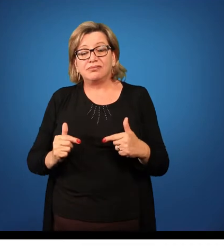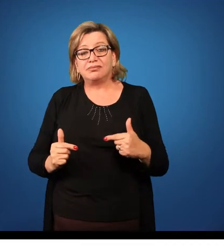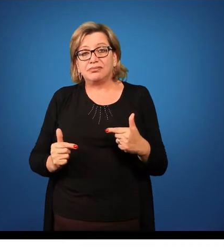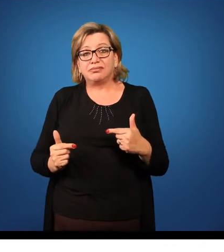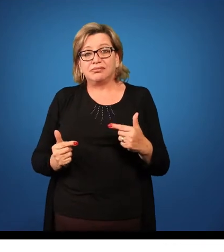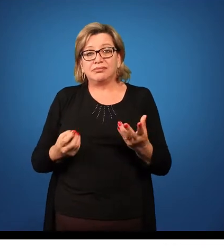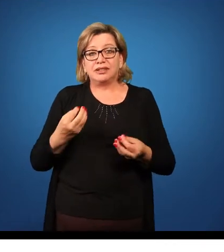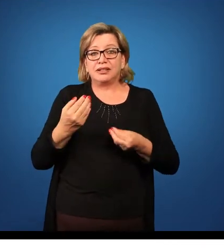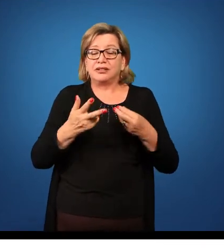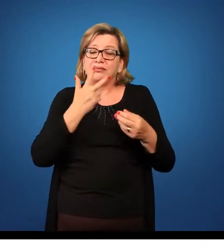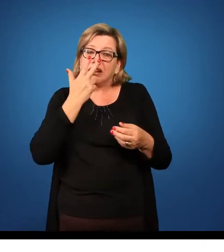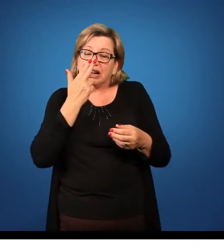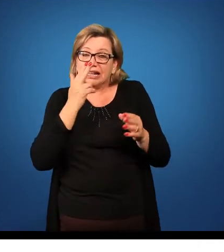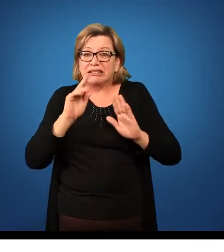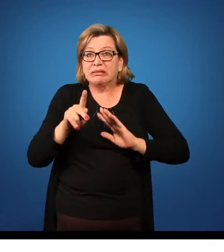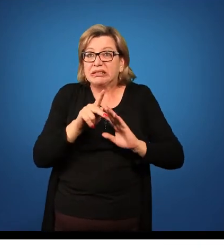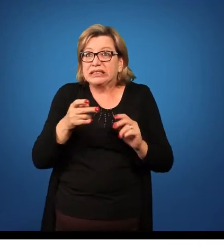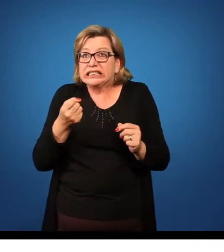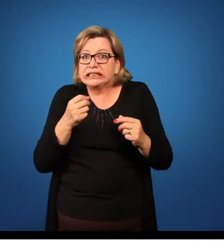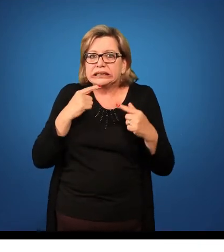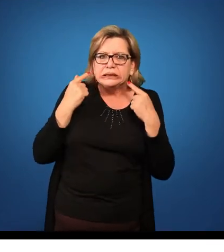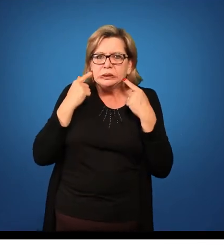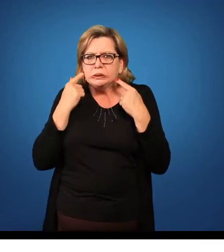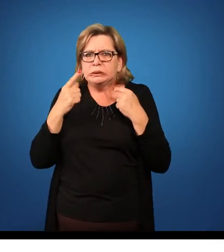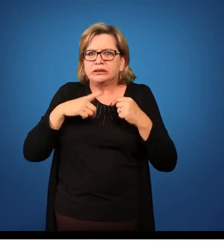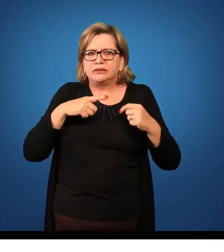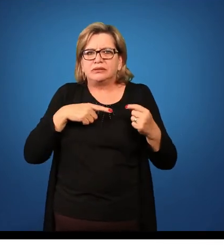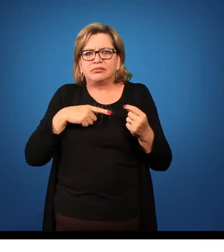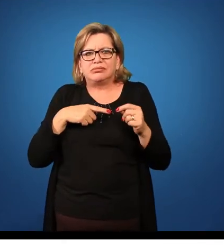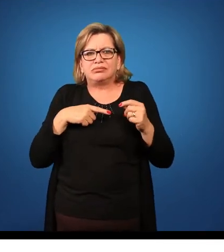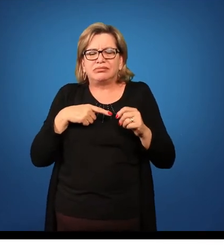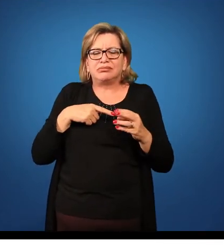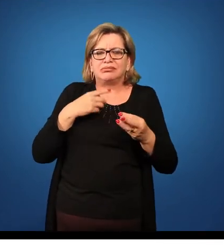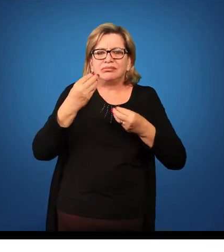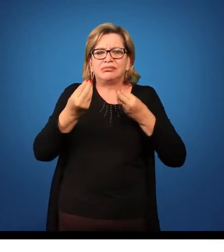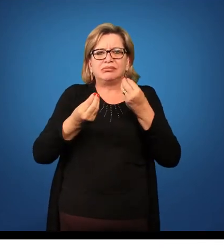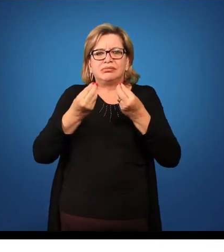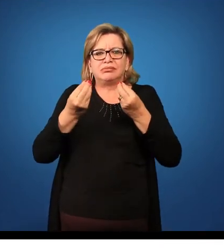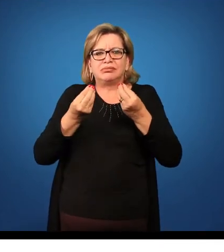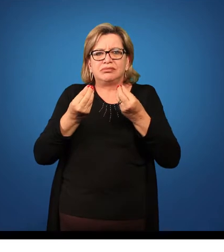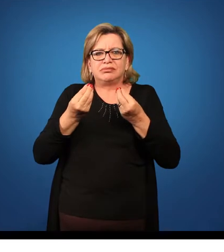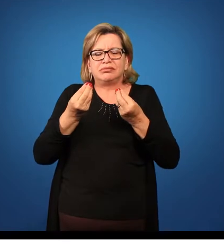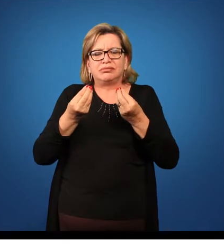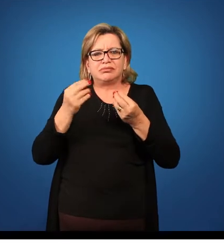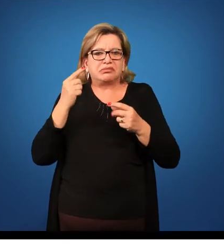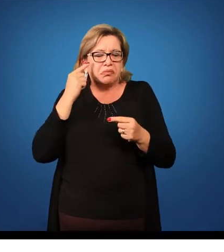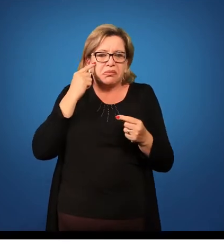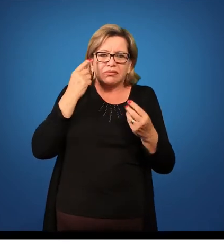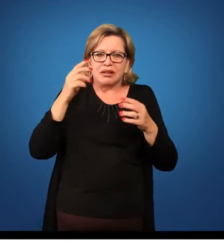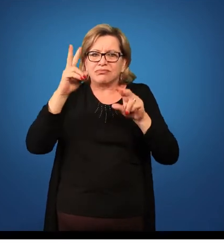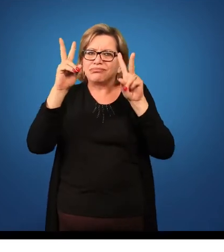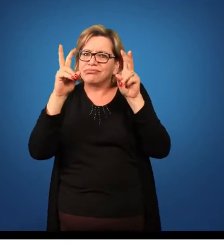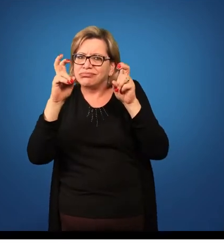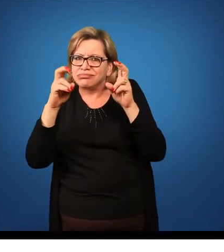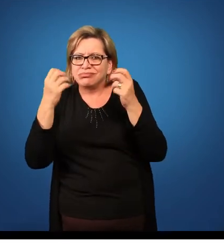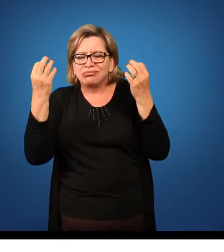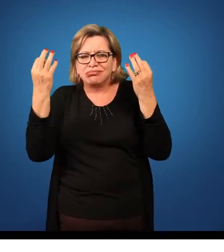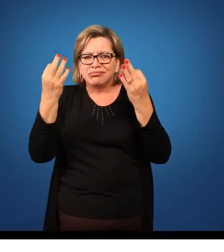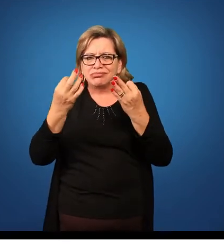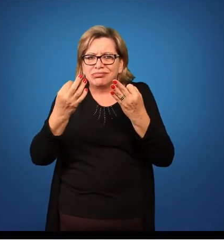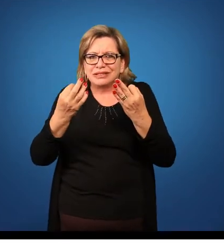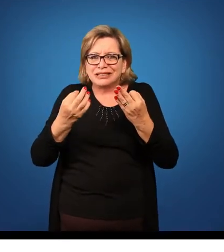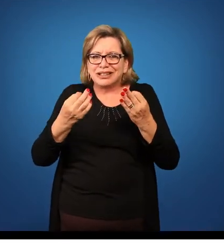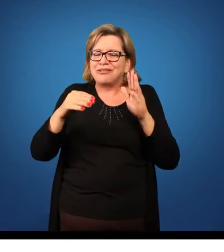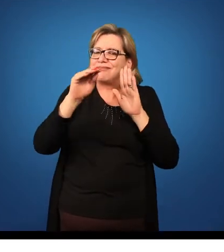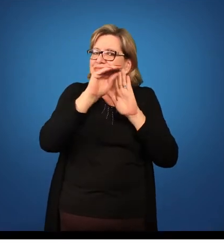certeza, não tem certeza dos conteúdos que você está passando. Então